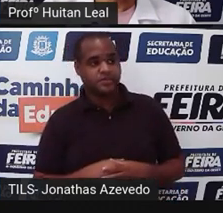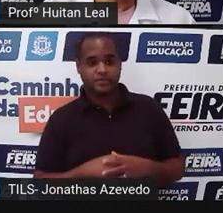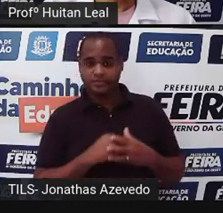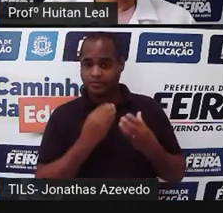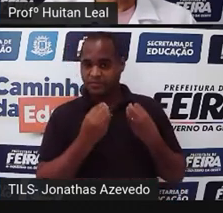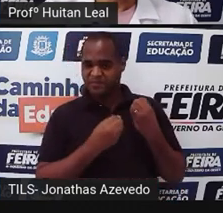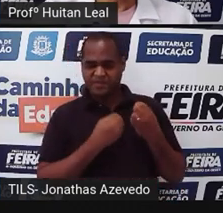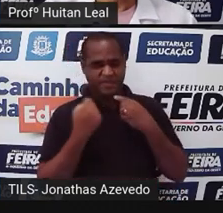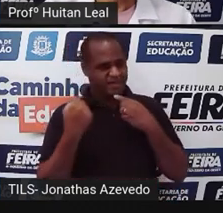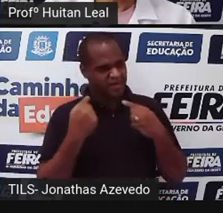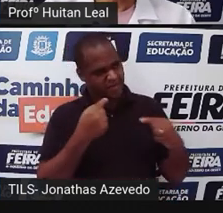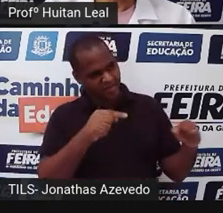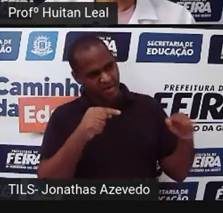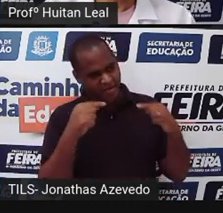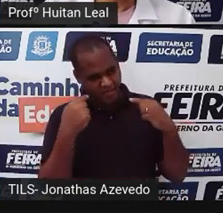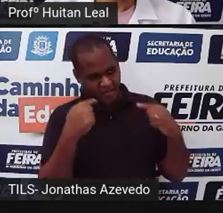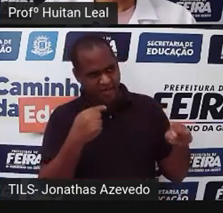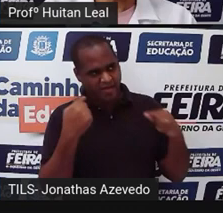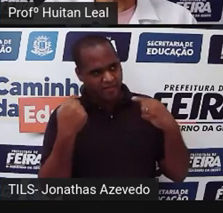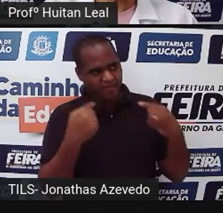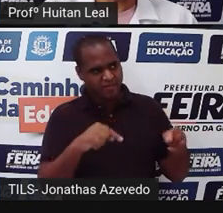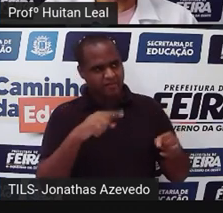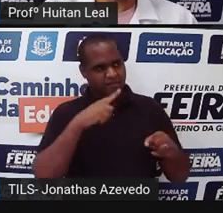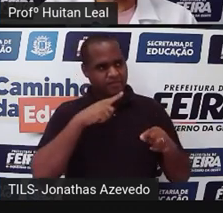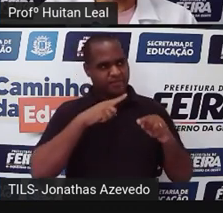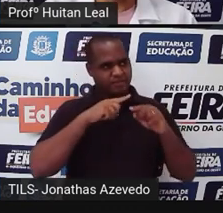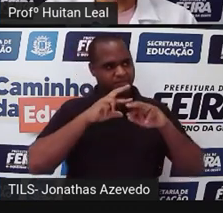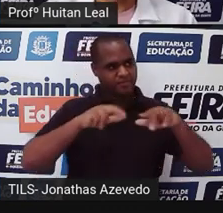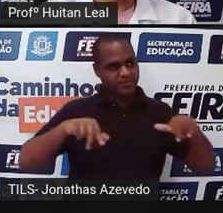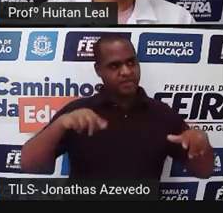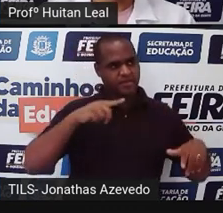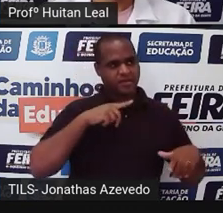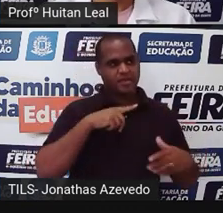implicâncias choviam sem parar.